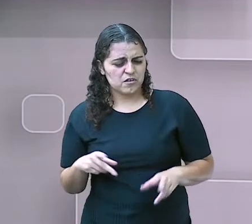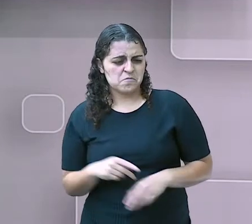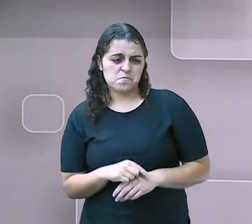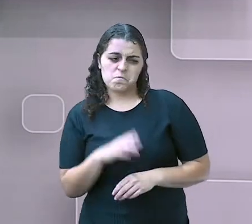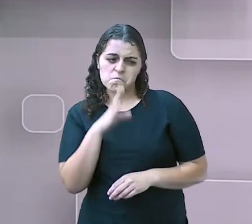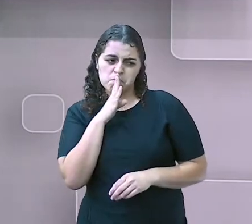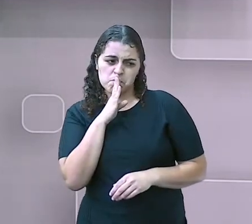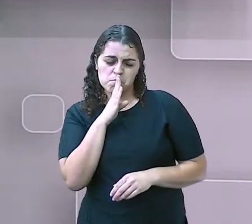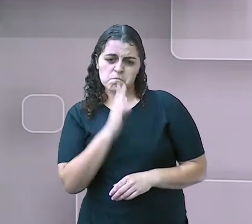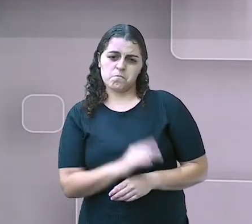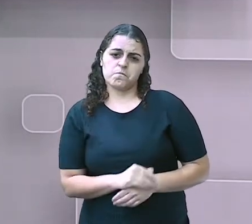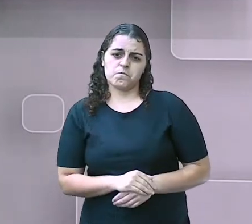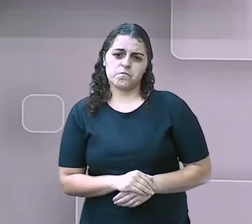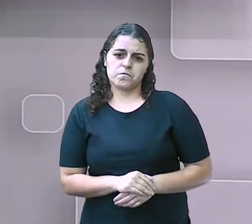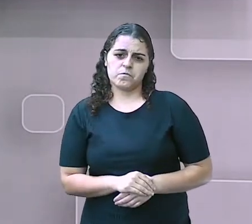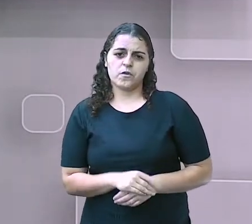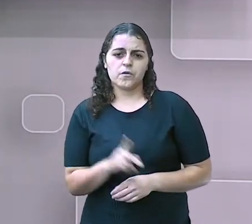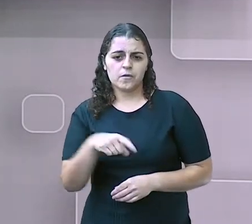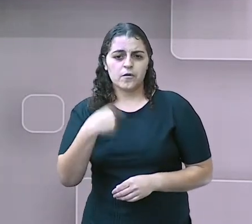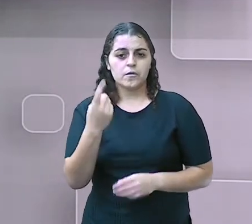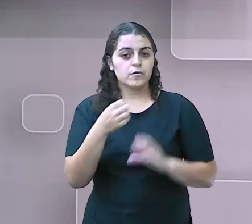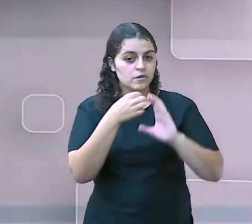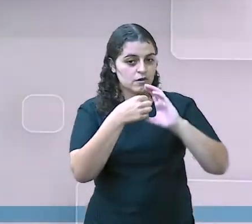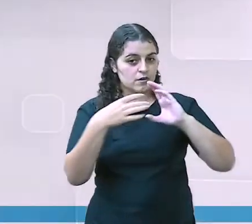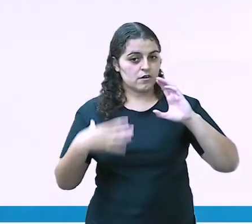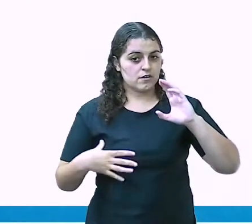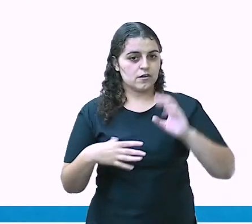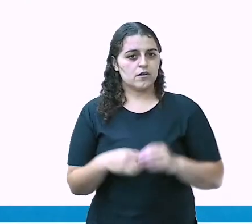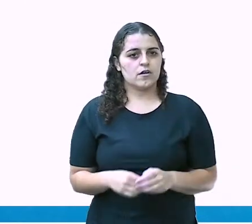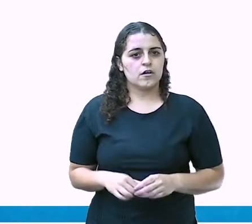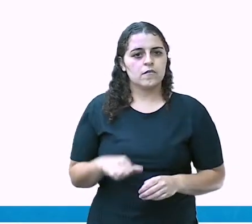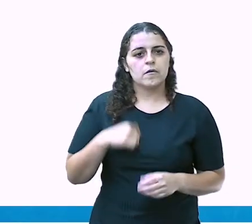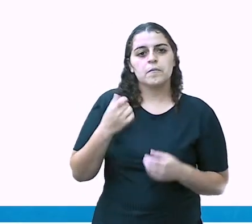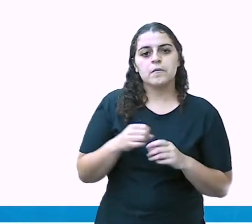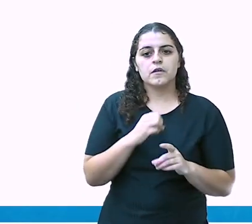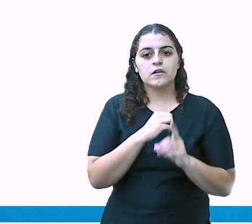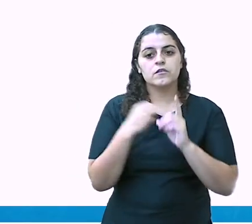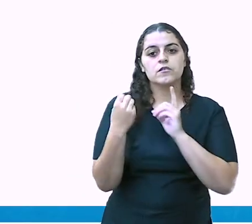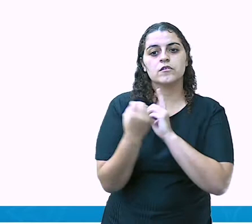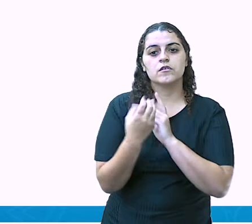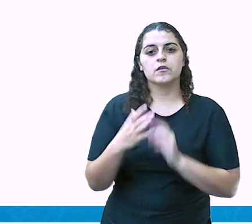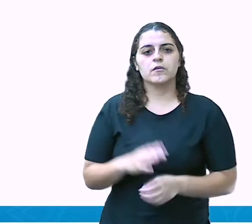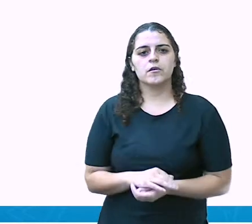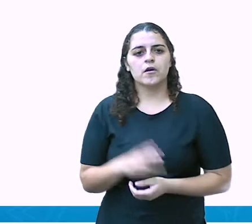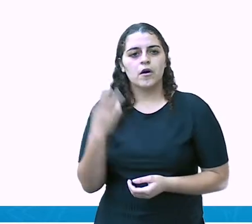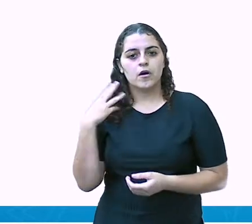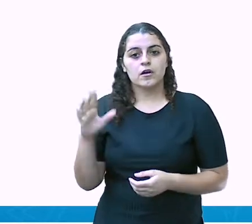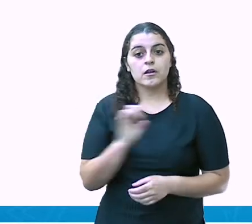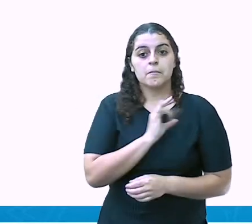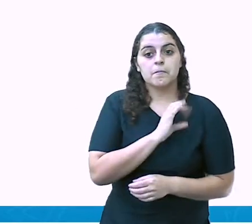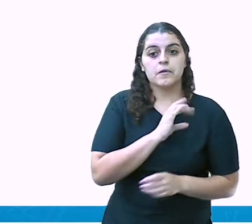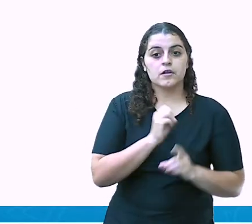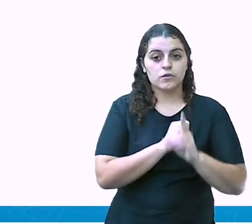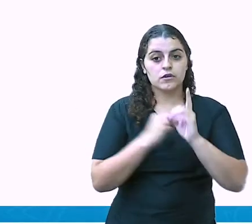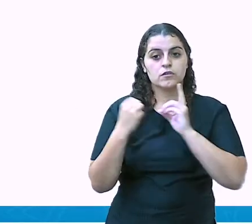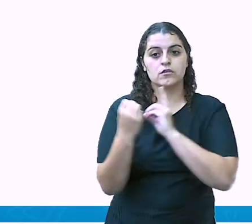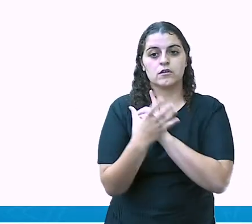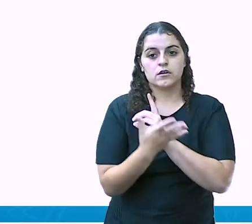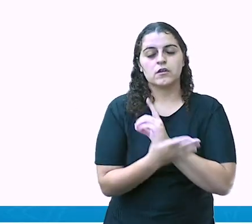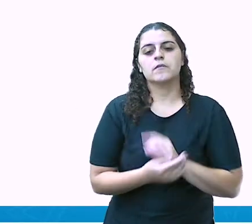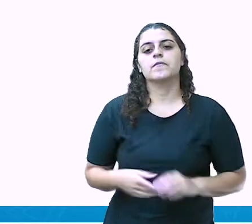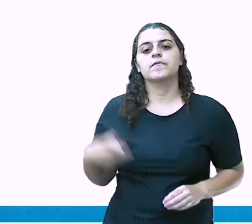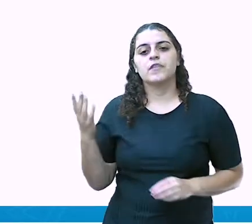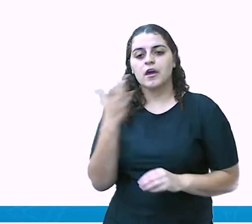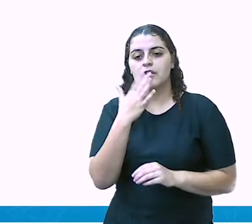comunicar. Uma outra característica, a fobia social. Olha só, coloquei até uma figura ali, né? Que ela sugere.